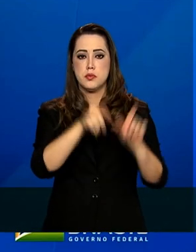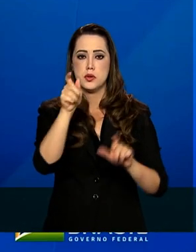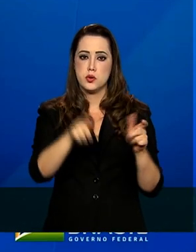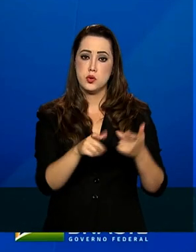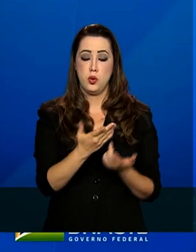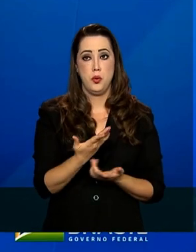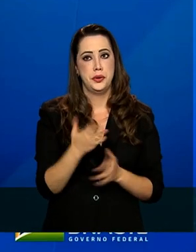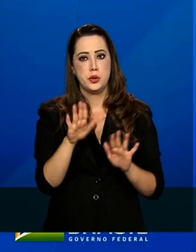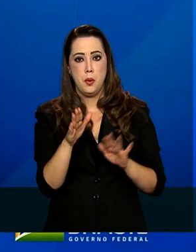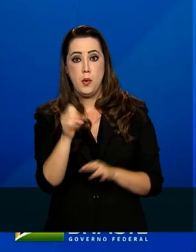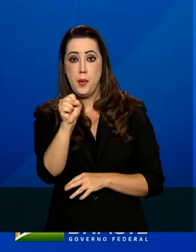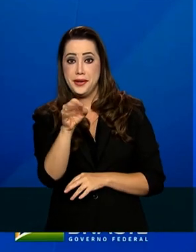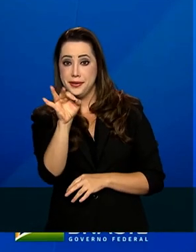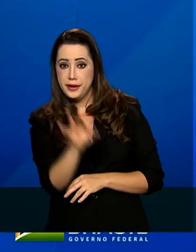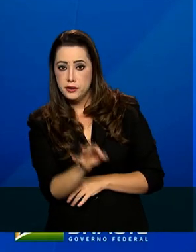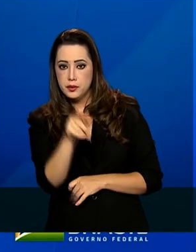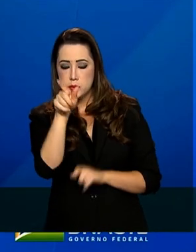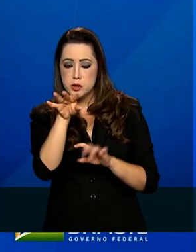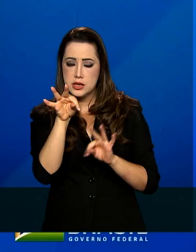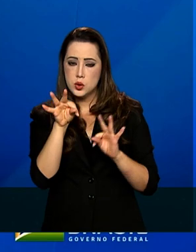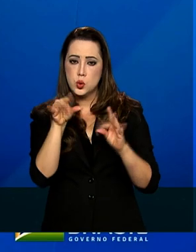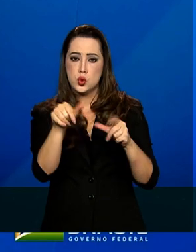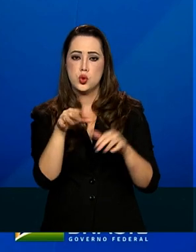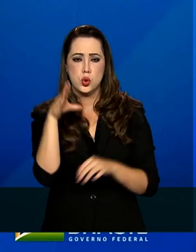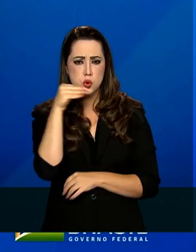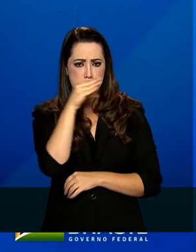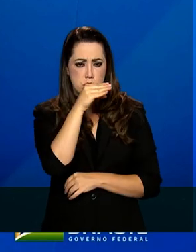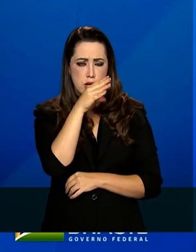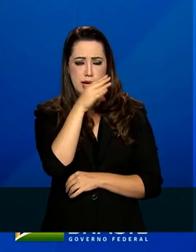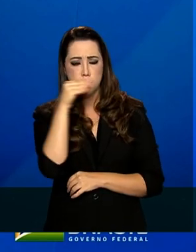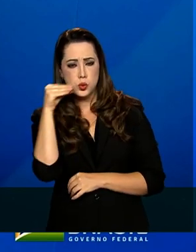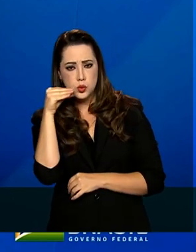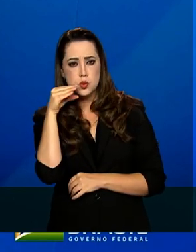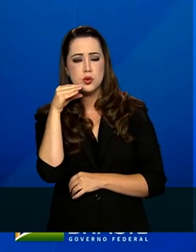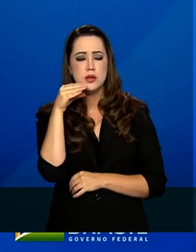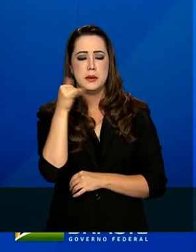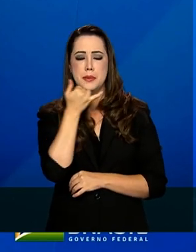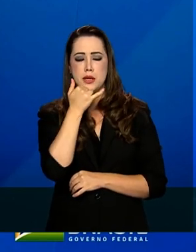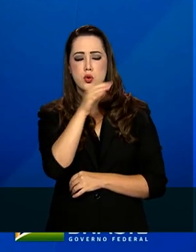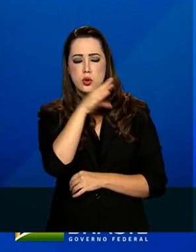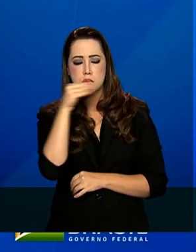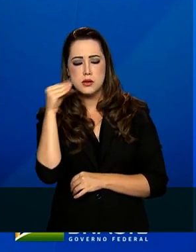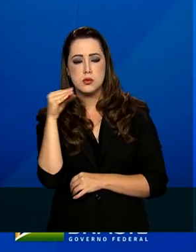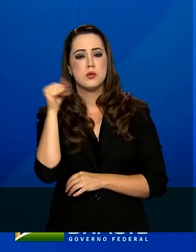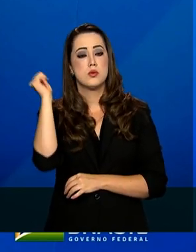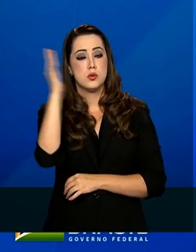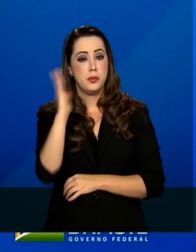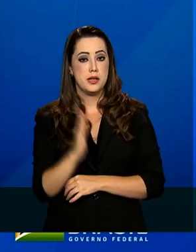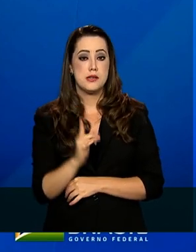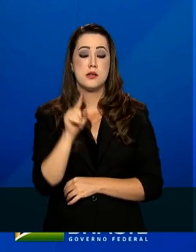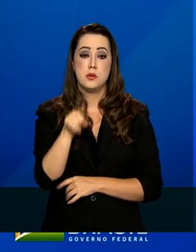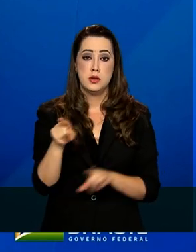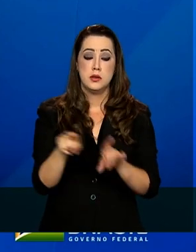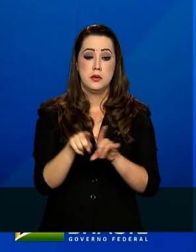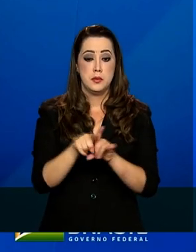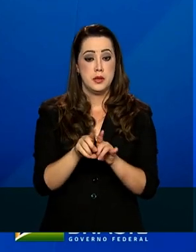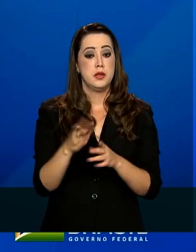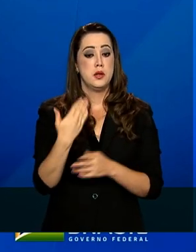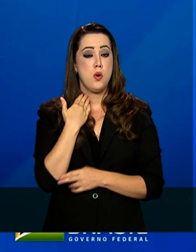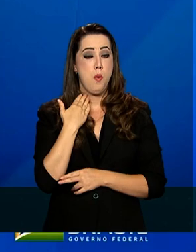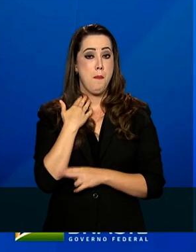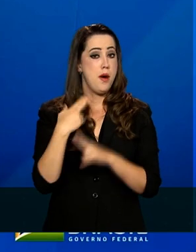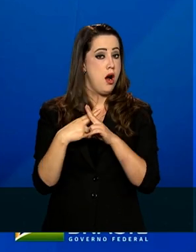entre cada 10 adultos no Brasil, e um banco comercial. No momento de pandemia, nós